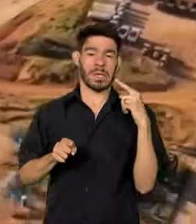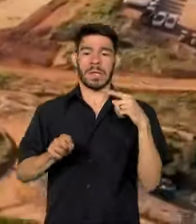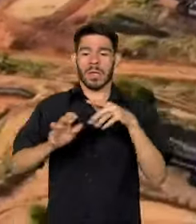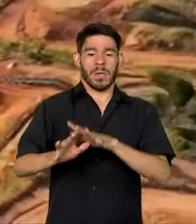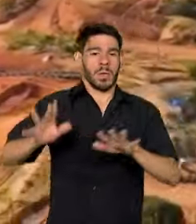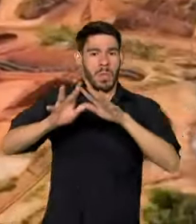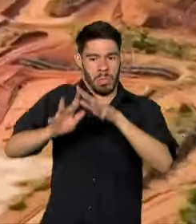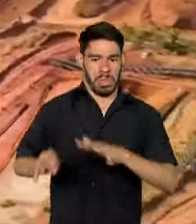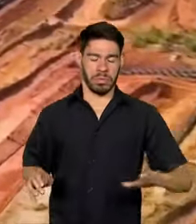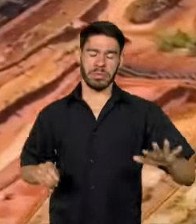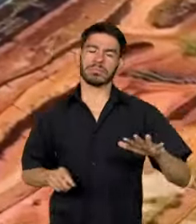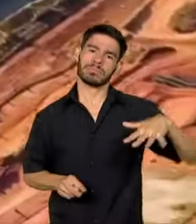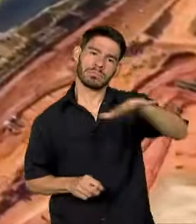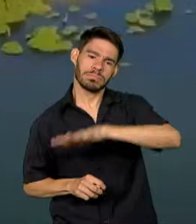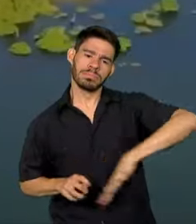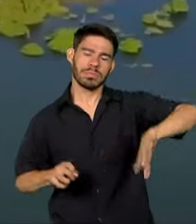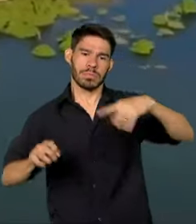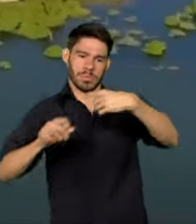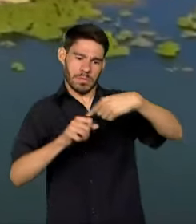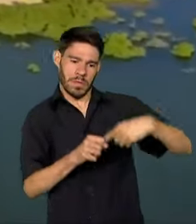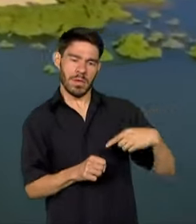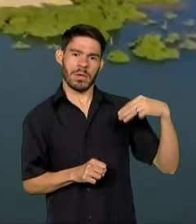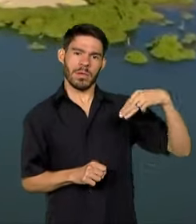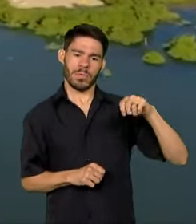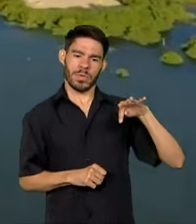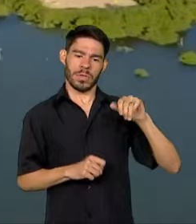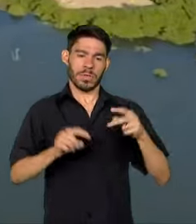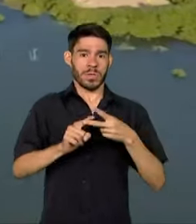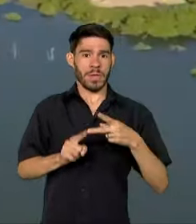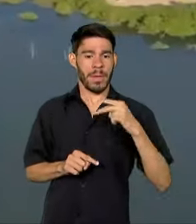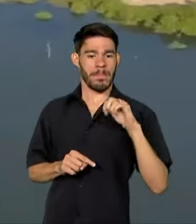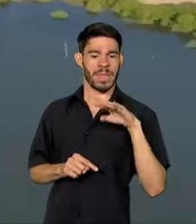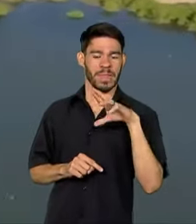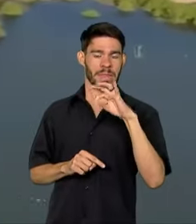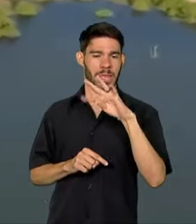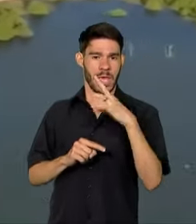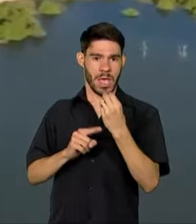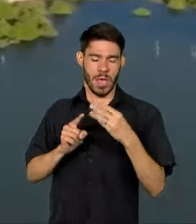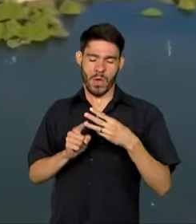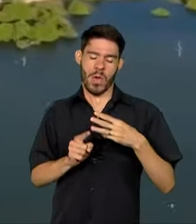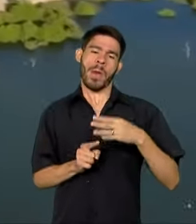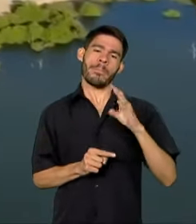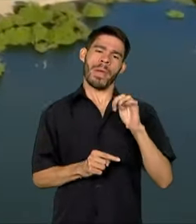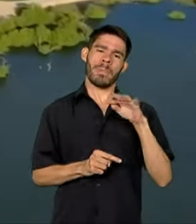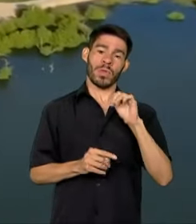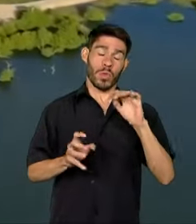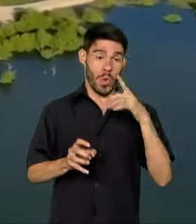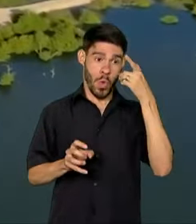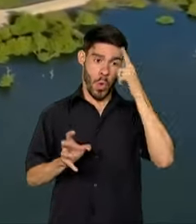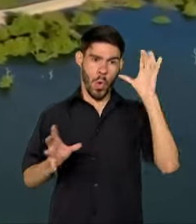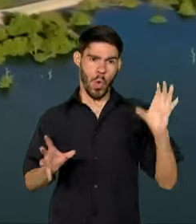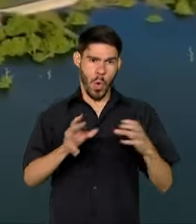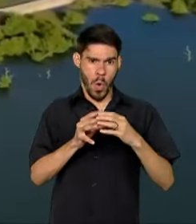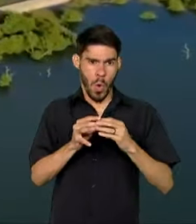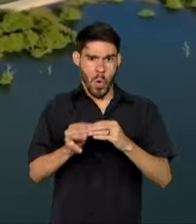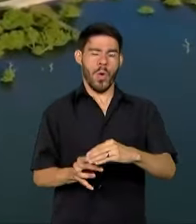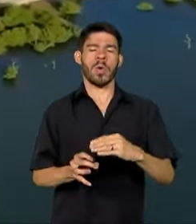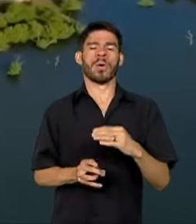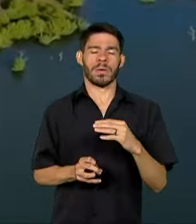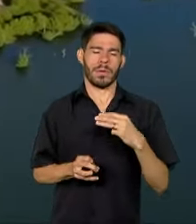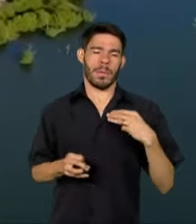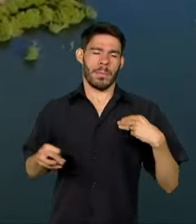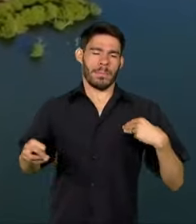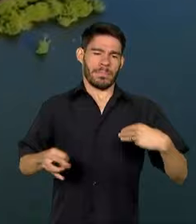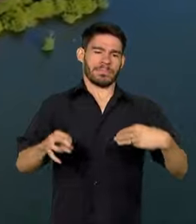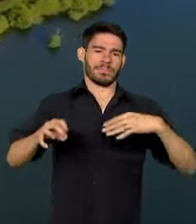terreno. A área abrange os bairros de Mutange, Pinheiro e Bebedouro. Ontem, uma comitiva liderada pelo ministro